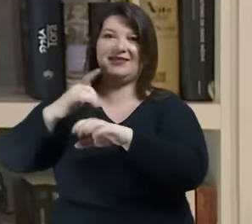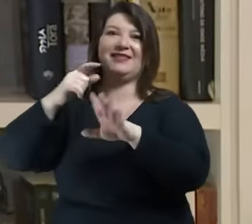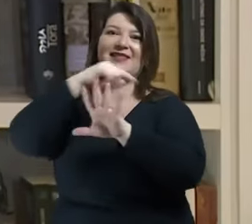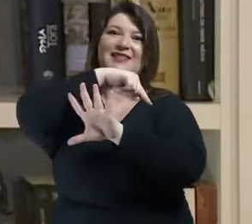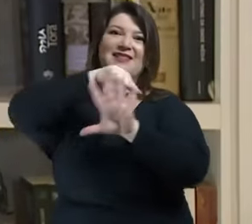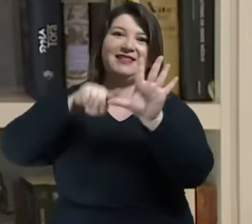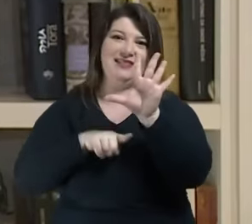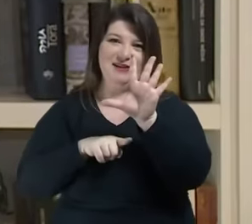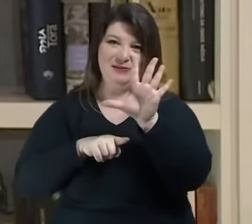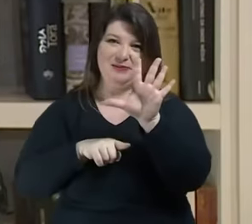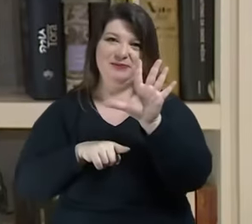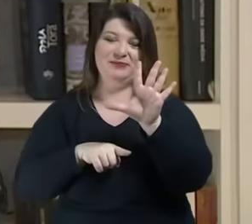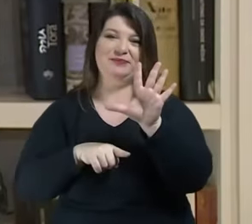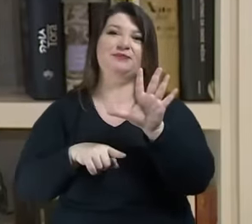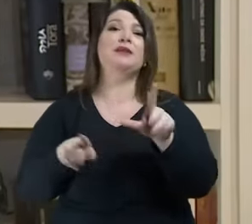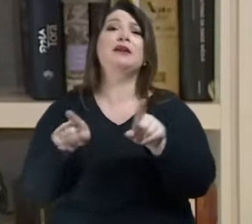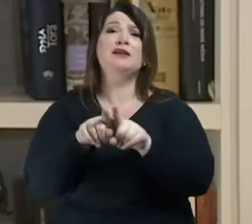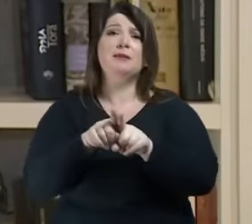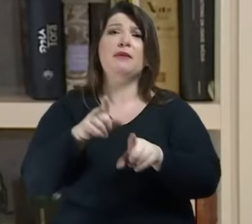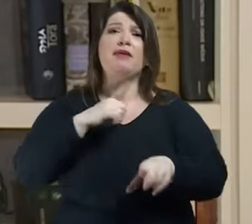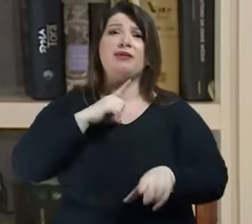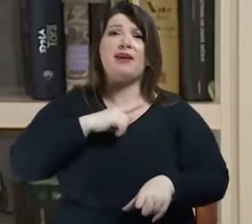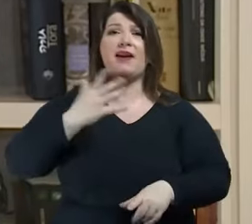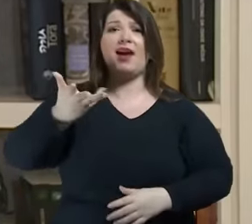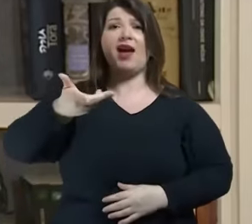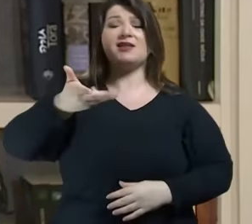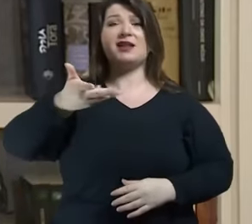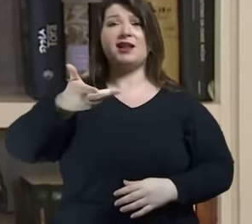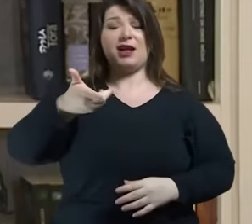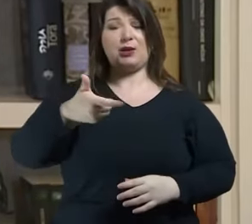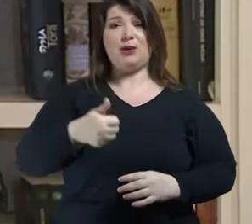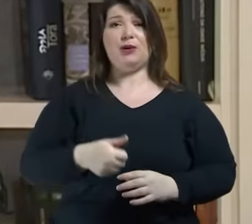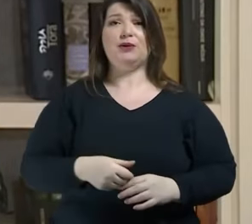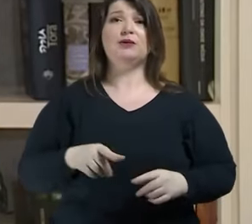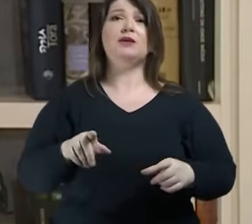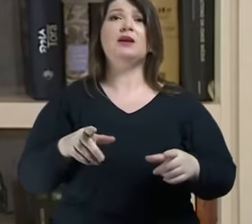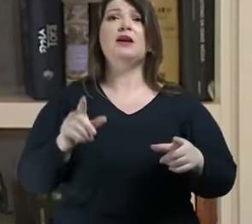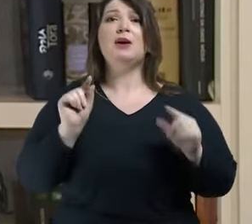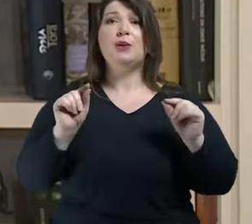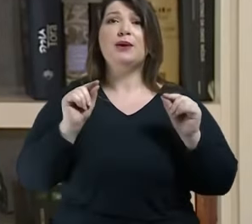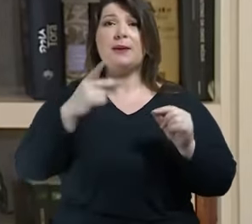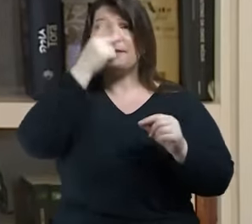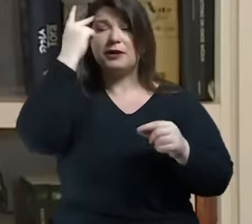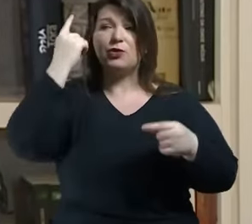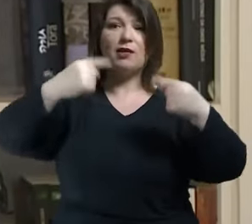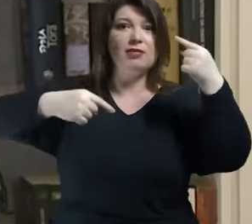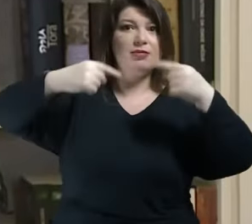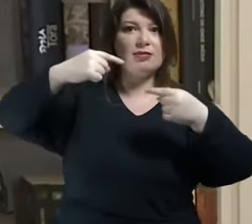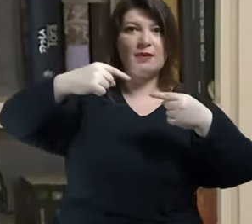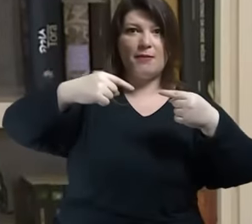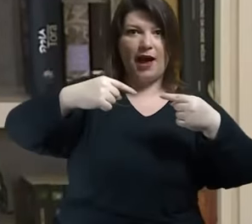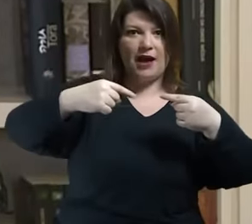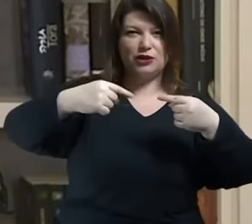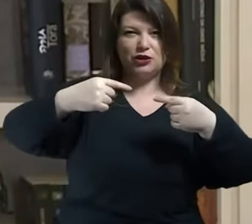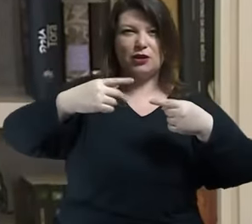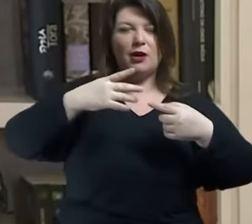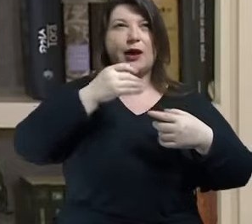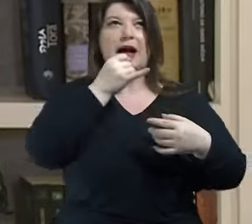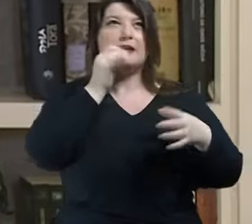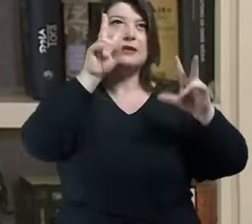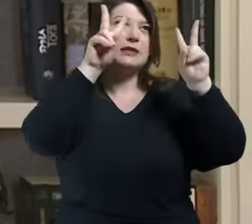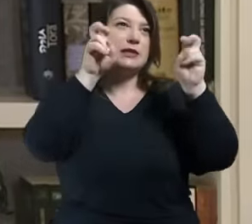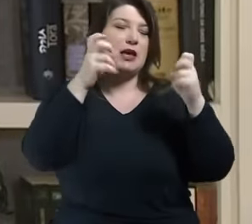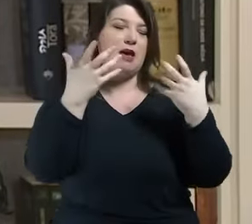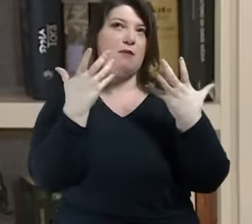aceleradores quer que muita gente debata o que você está dizendo toque em temas quentes o que saiu no